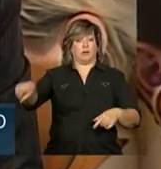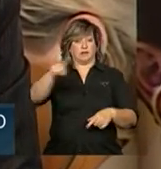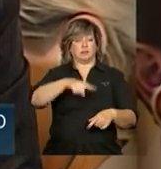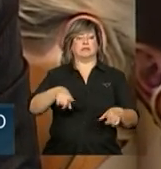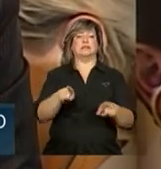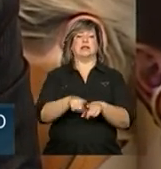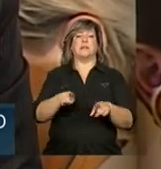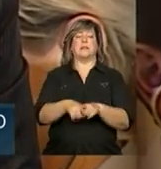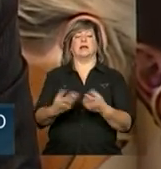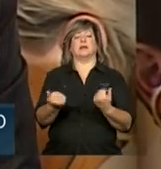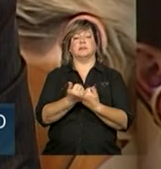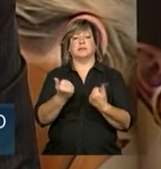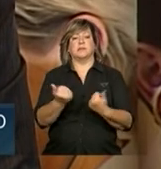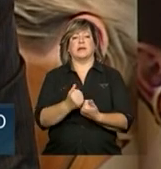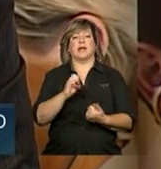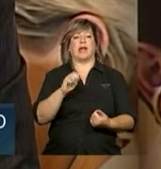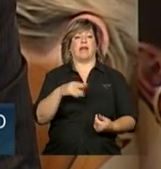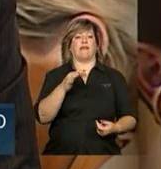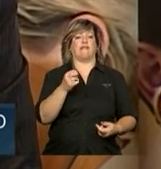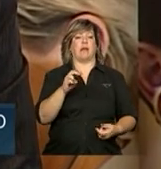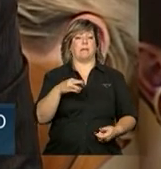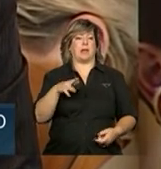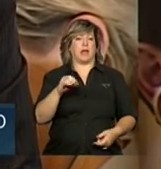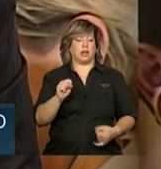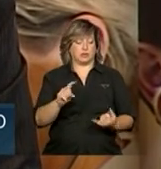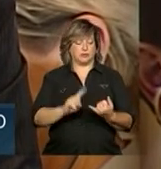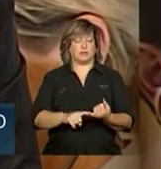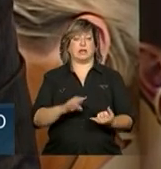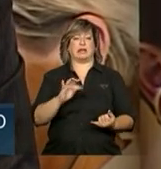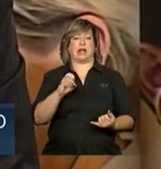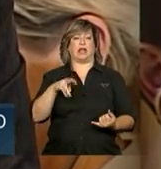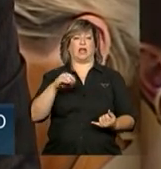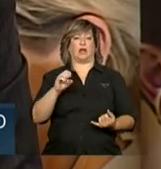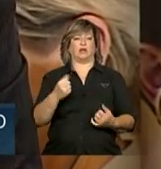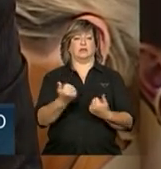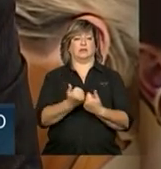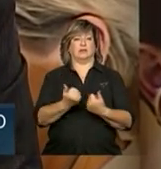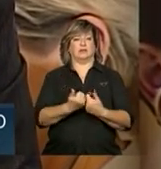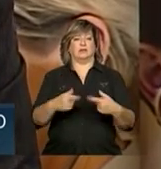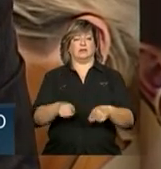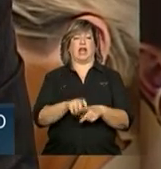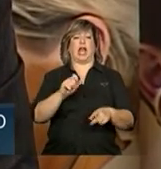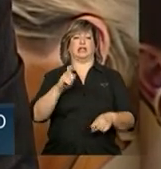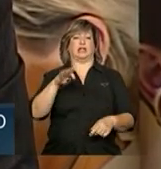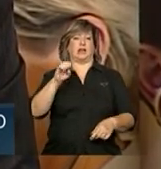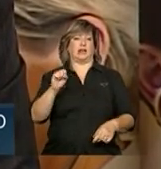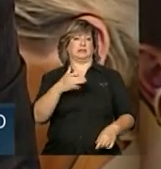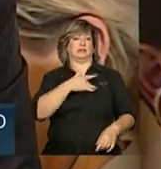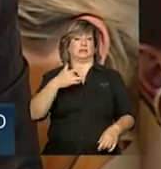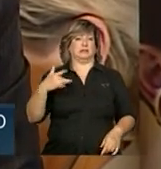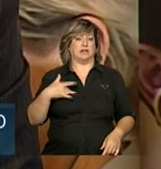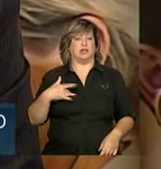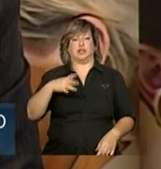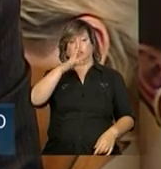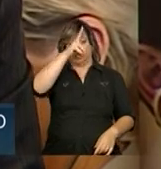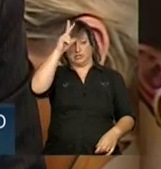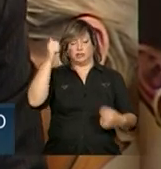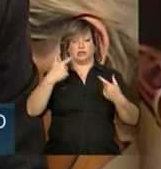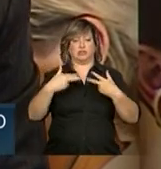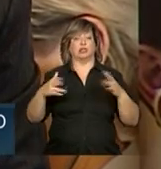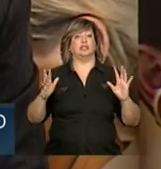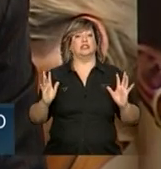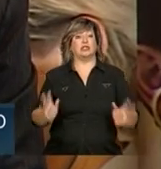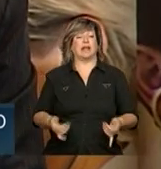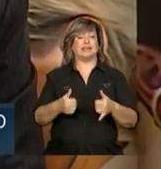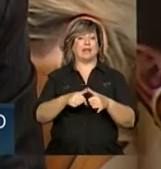enfermeiros, técnicos de enfermagem, agentes comunitários de saúde, agentes indígenas de saúde que já estão lá